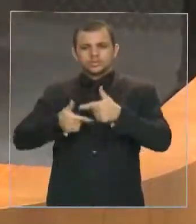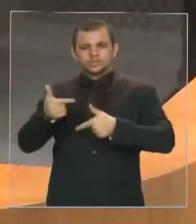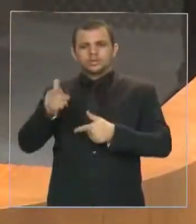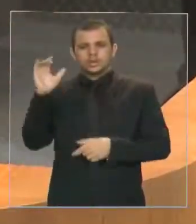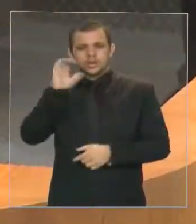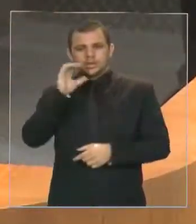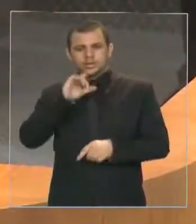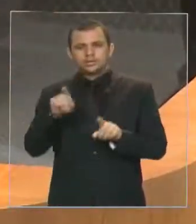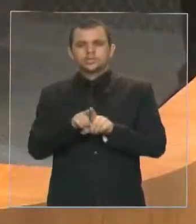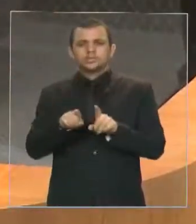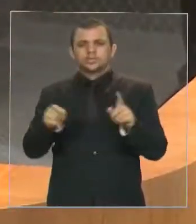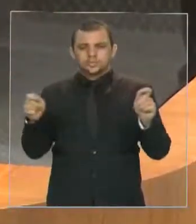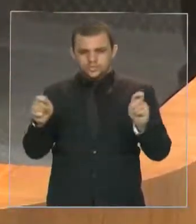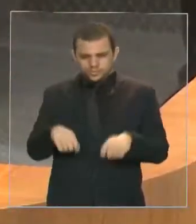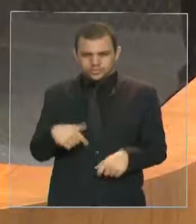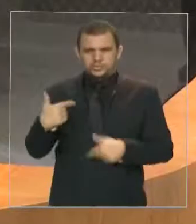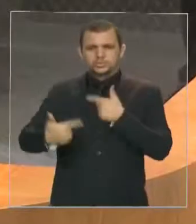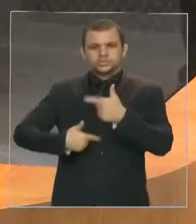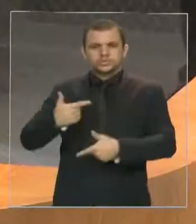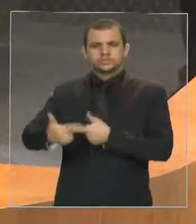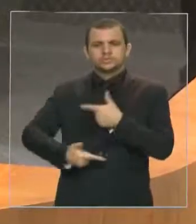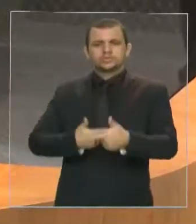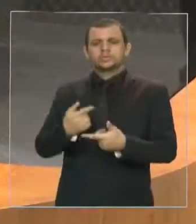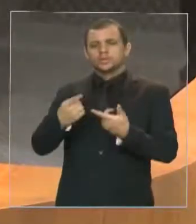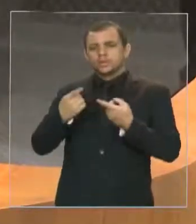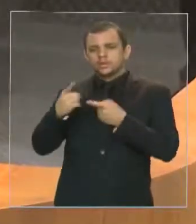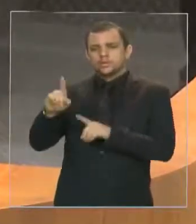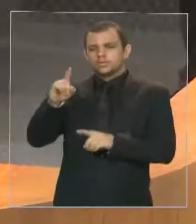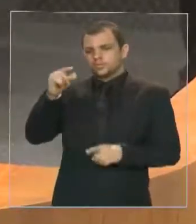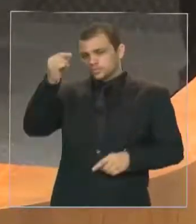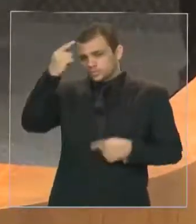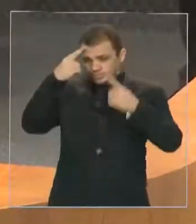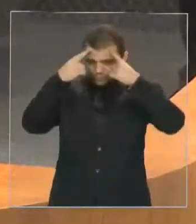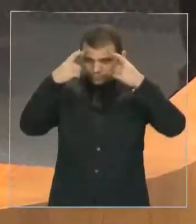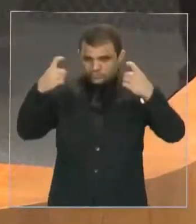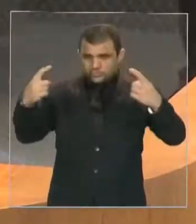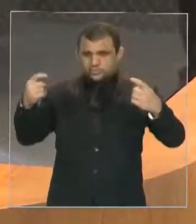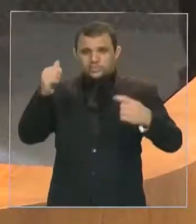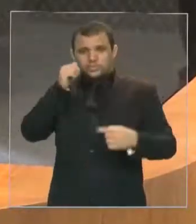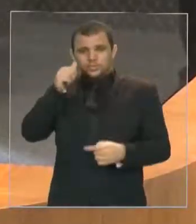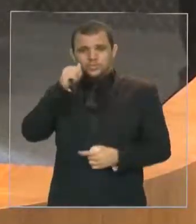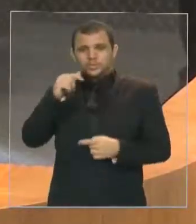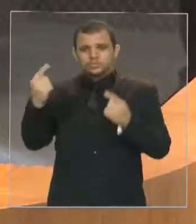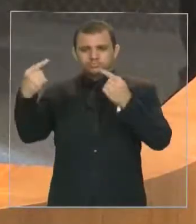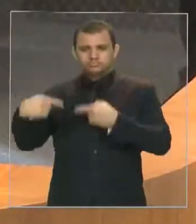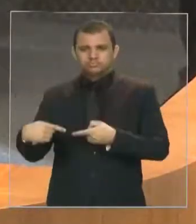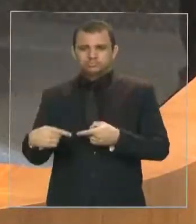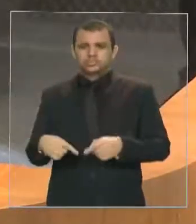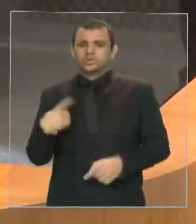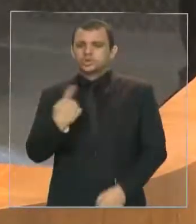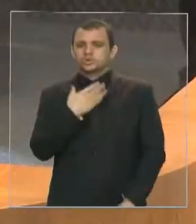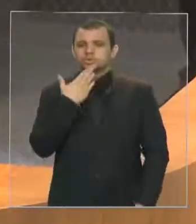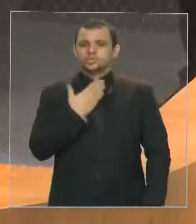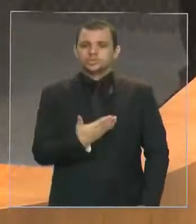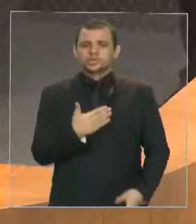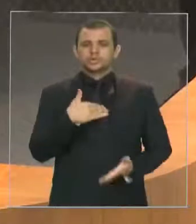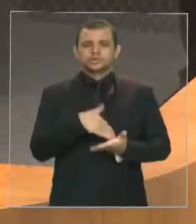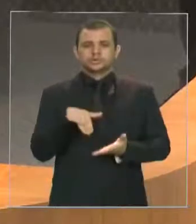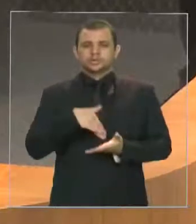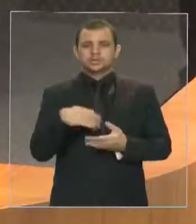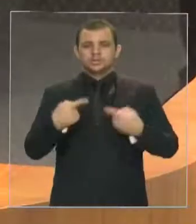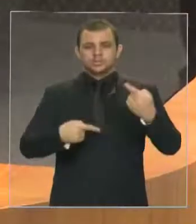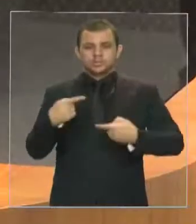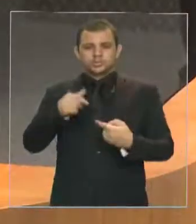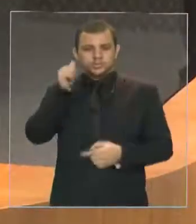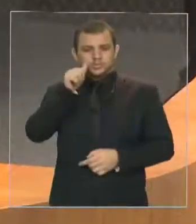ampliação dessas ações em redes de combate à violência de gênero. Exigimos que a Secretaria de Política para as Mulheres, instituições do